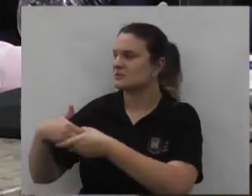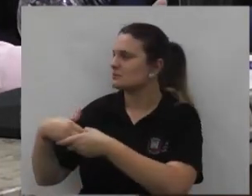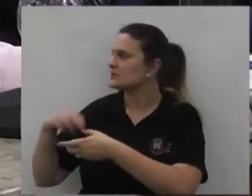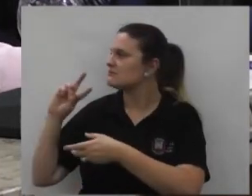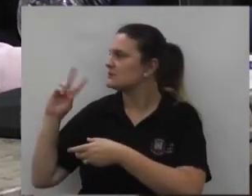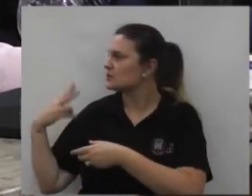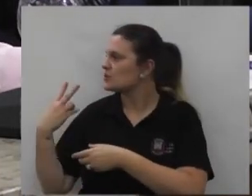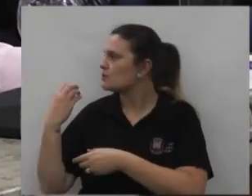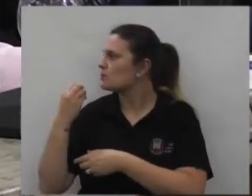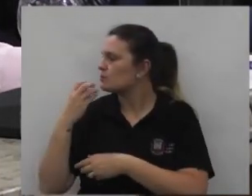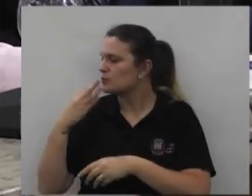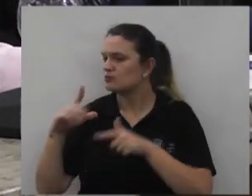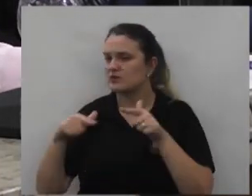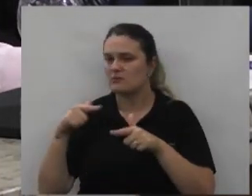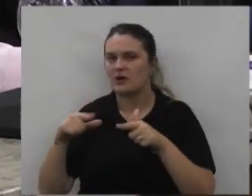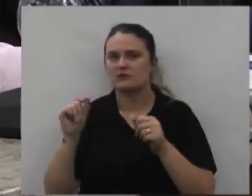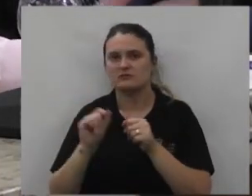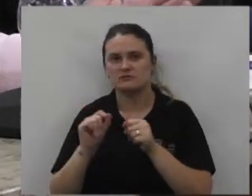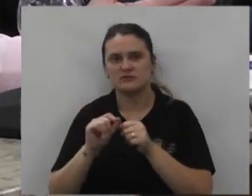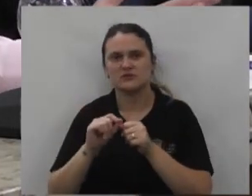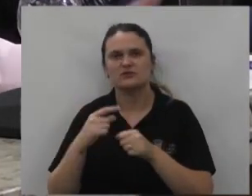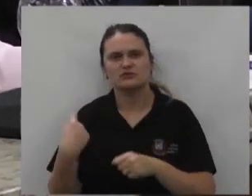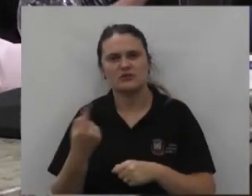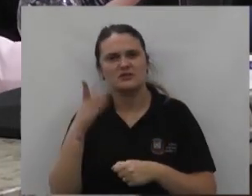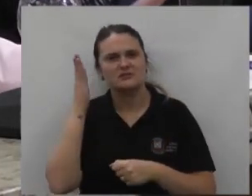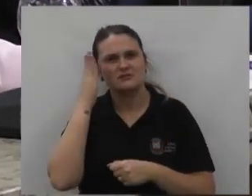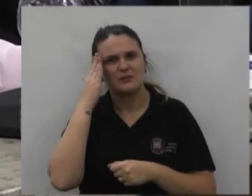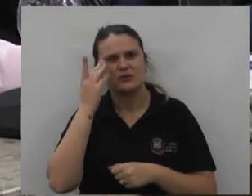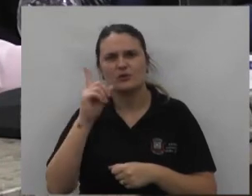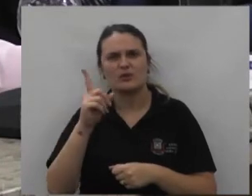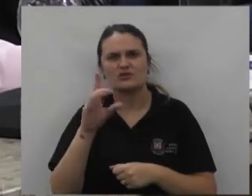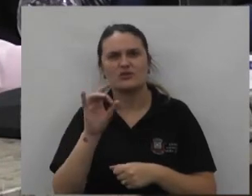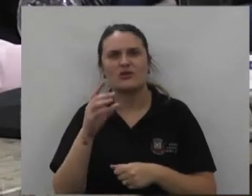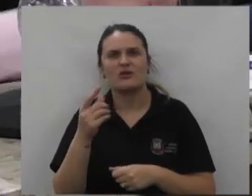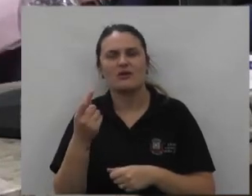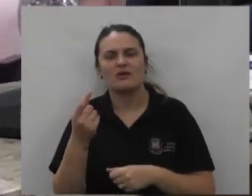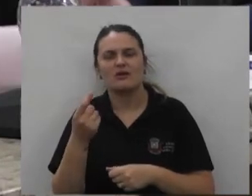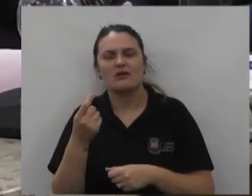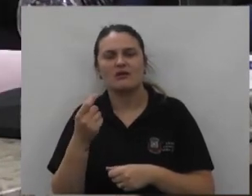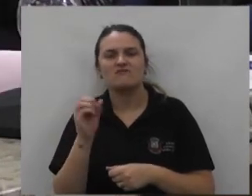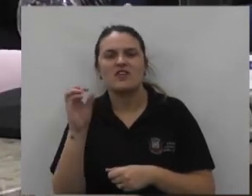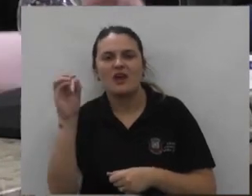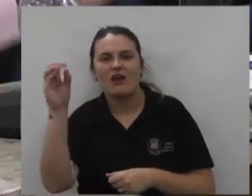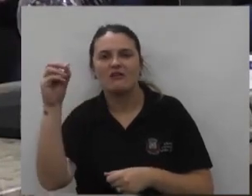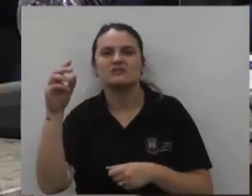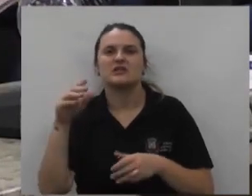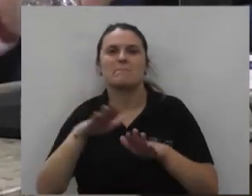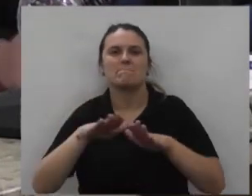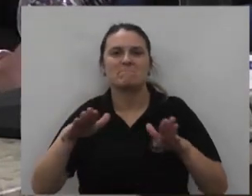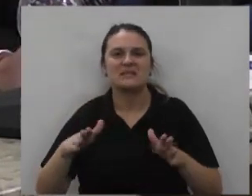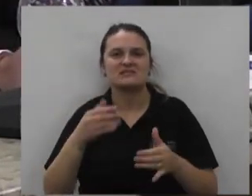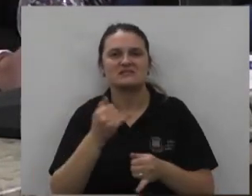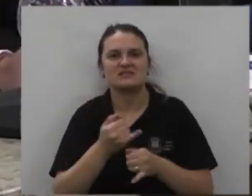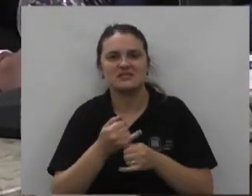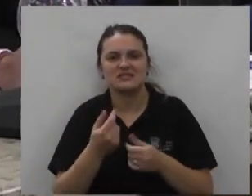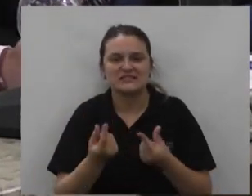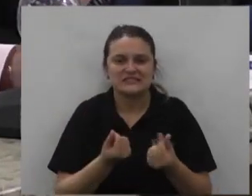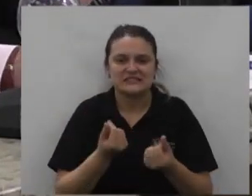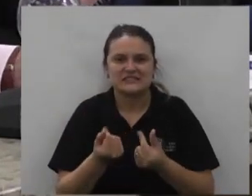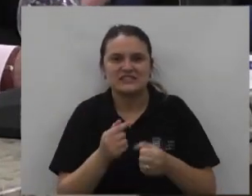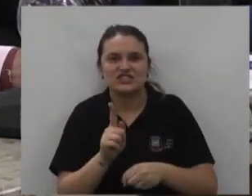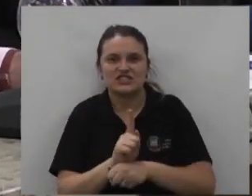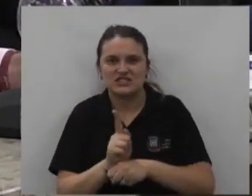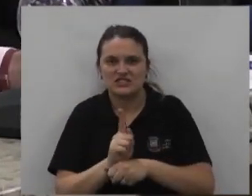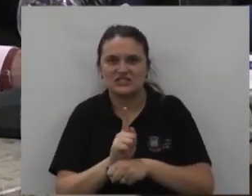pelo belo trabalho que estão fazendo a gente sabe que não é só de diária a economia que a mesa fez a gestão do Mires